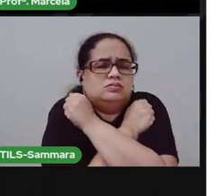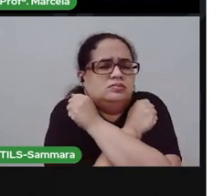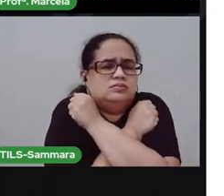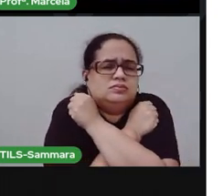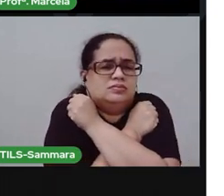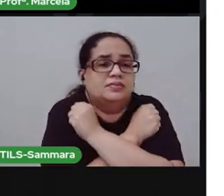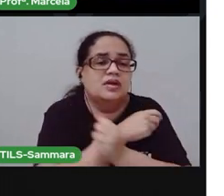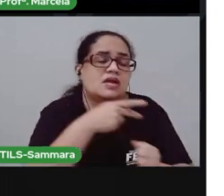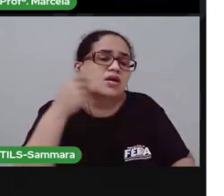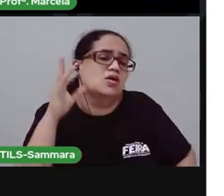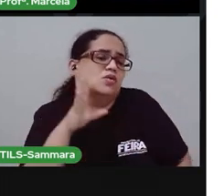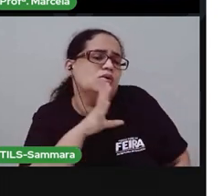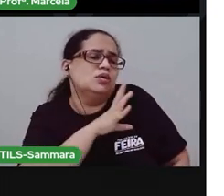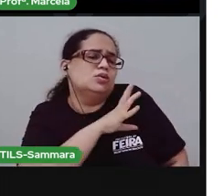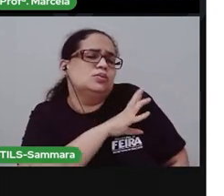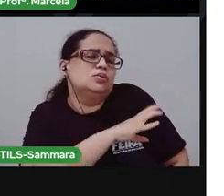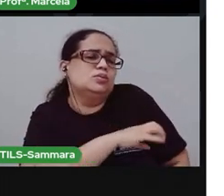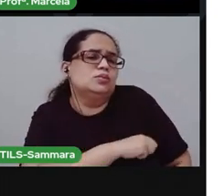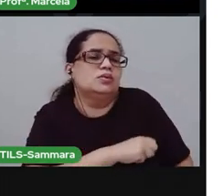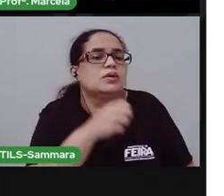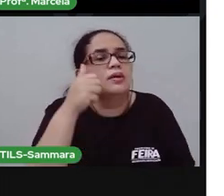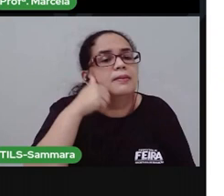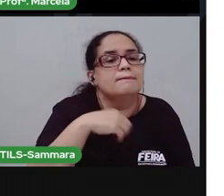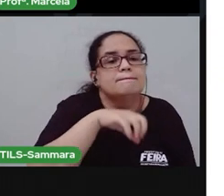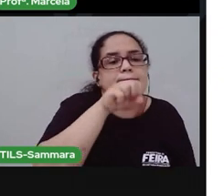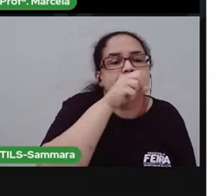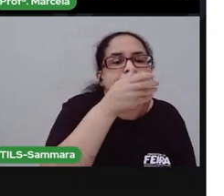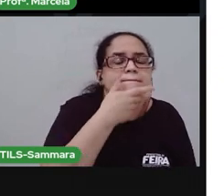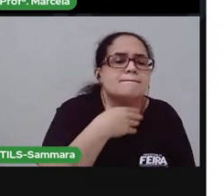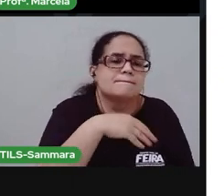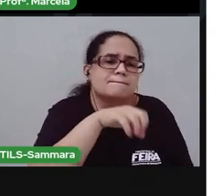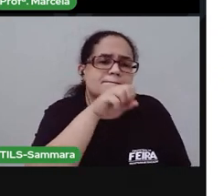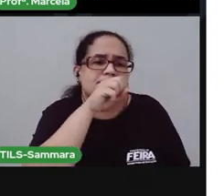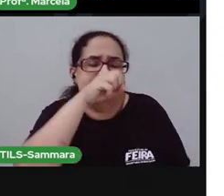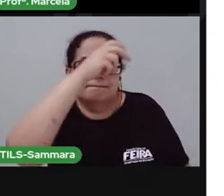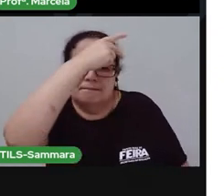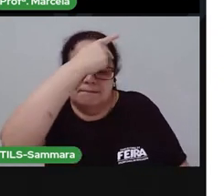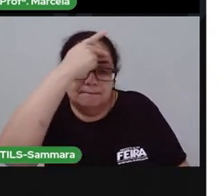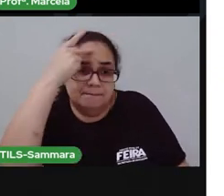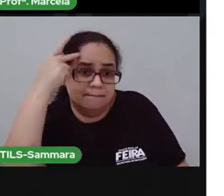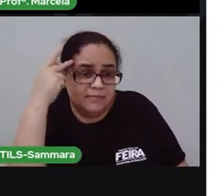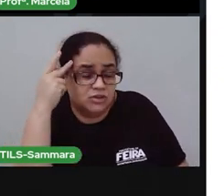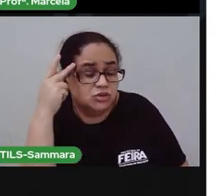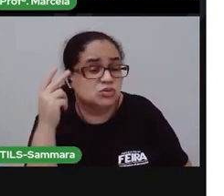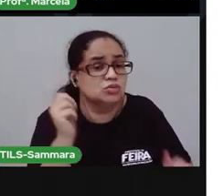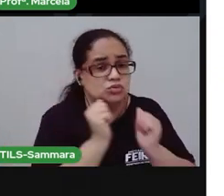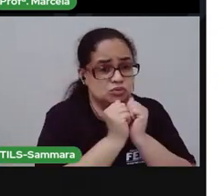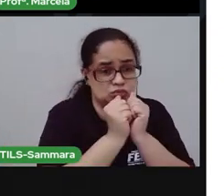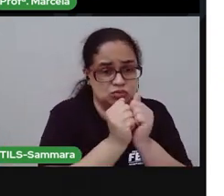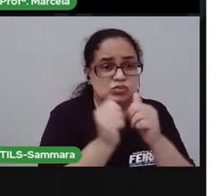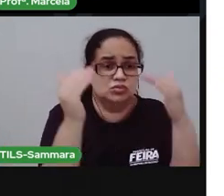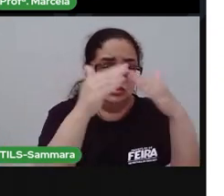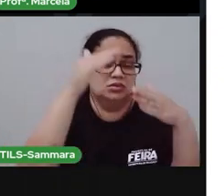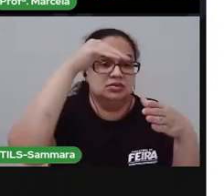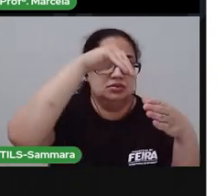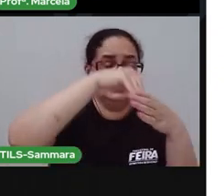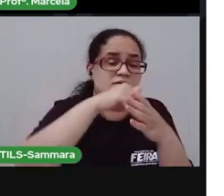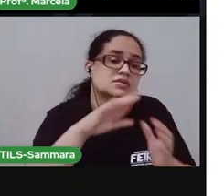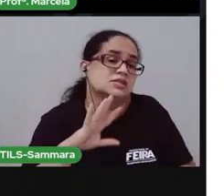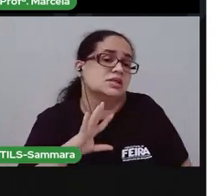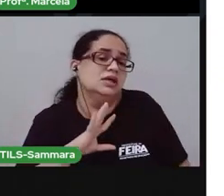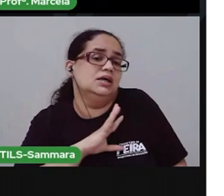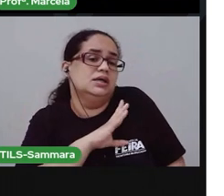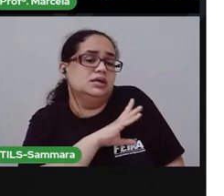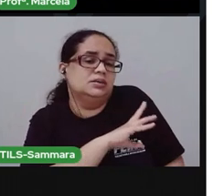Dizer, ah, eu te amo muito, mamãe, papai. A pessoa ou familiar que está aí com você, dizer que você ama muito,